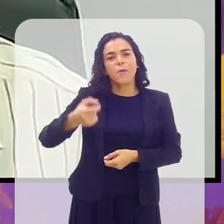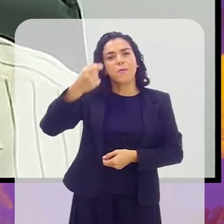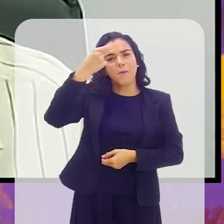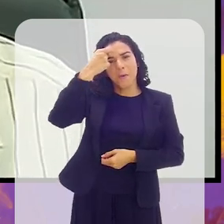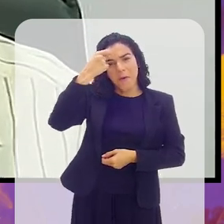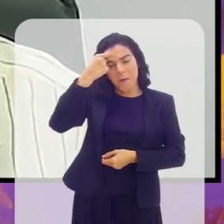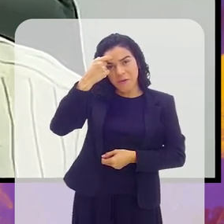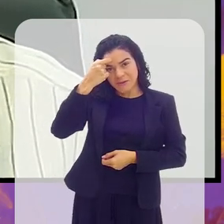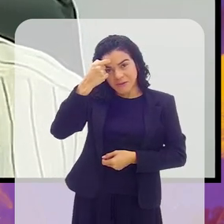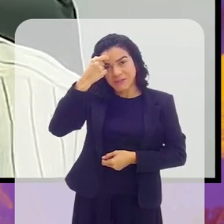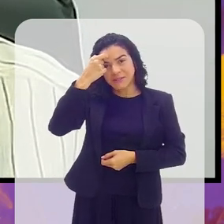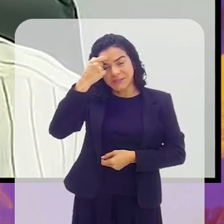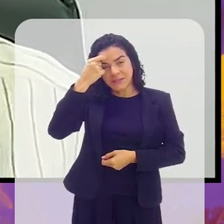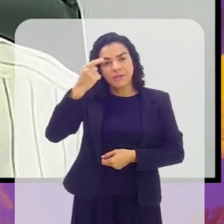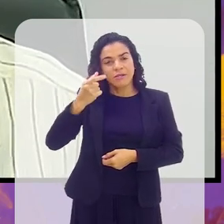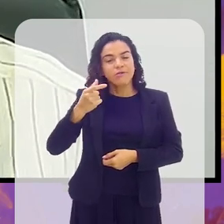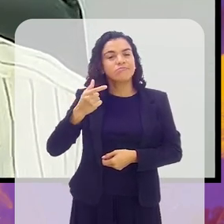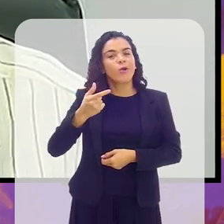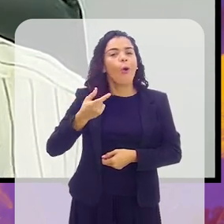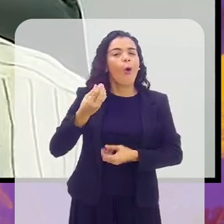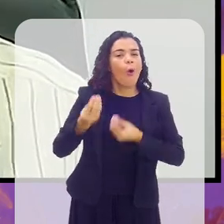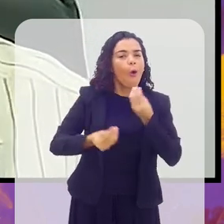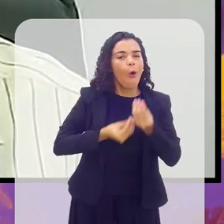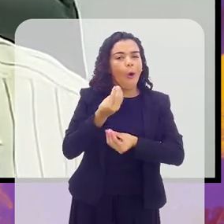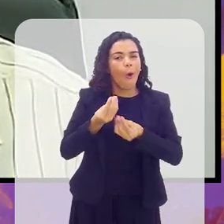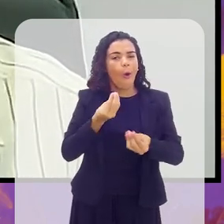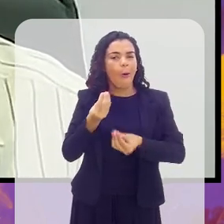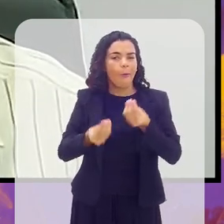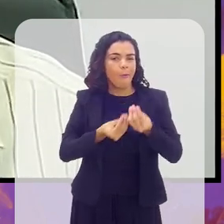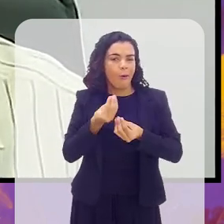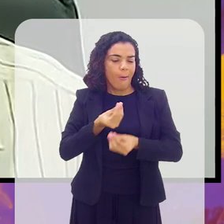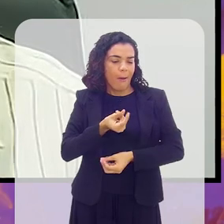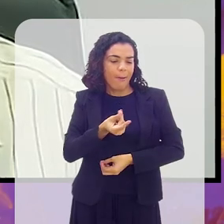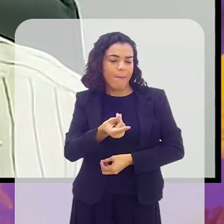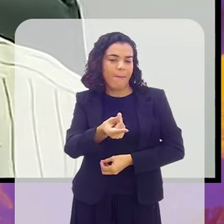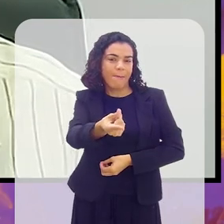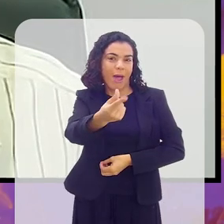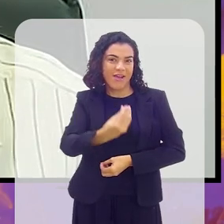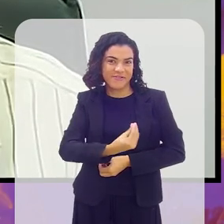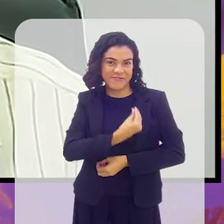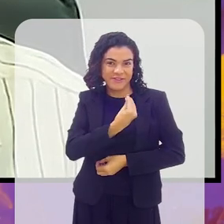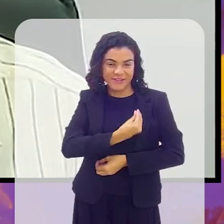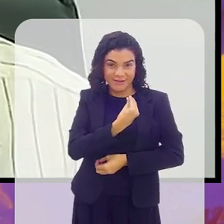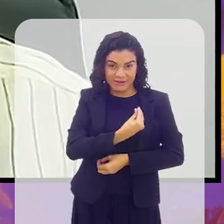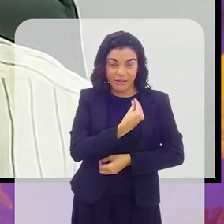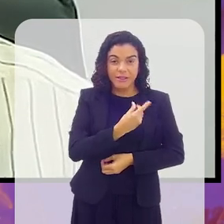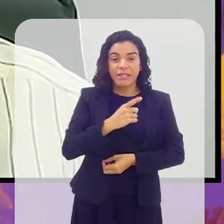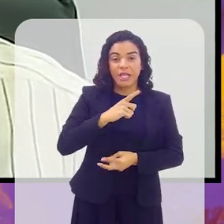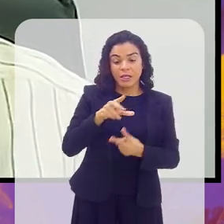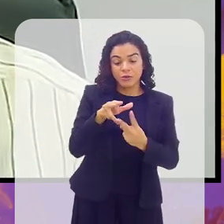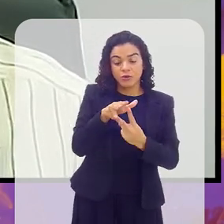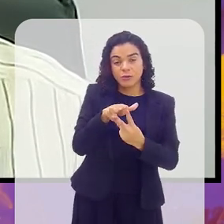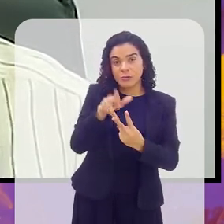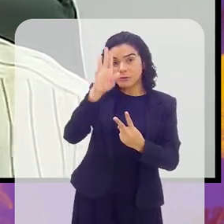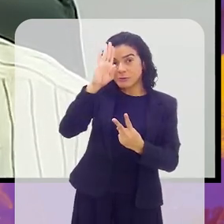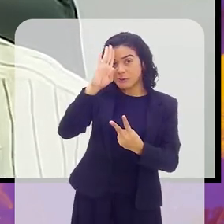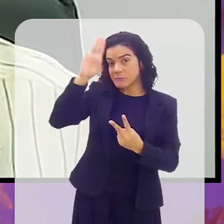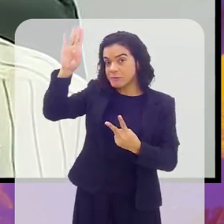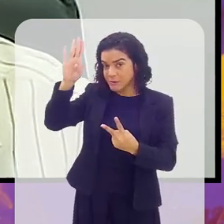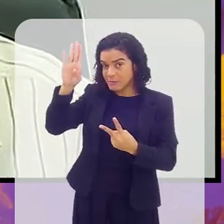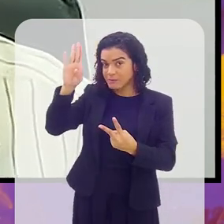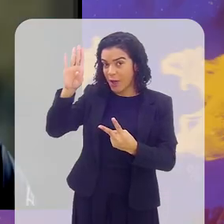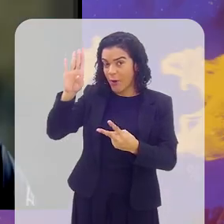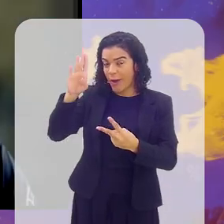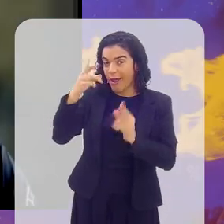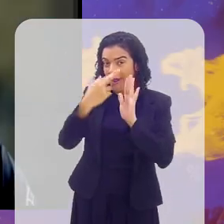consciência que, com o aumento da longevidade da população, tem duas coisas fundamentais para a gente.